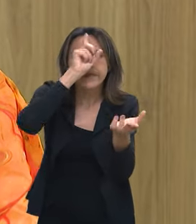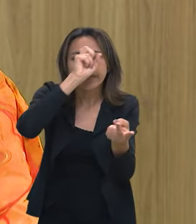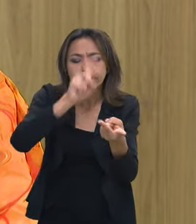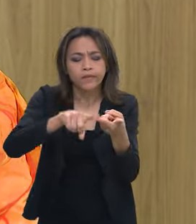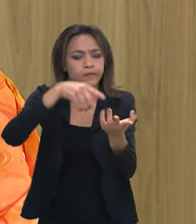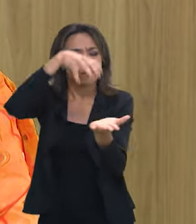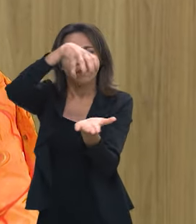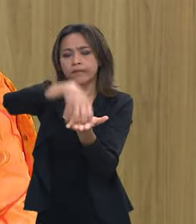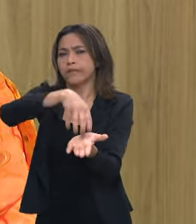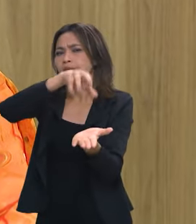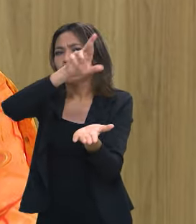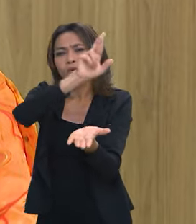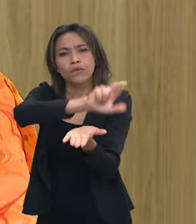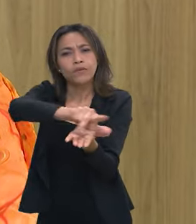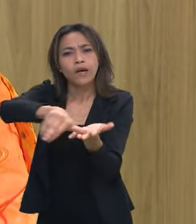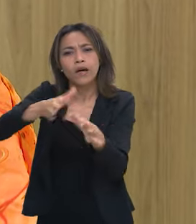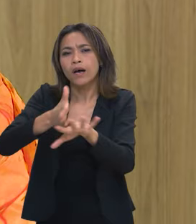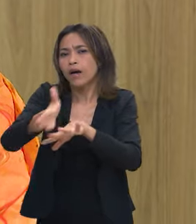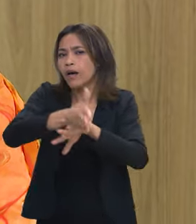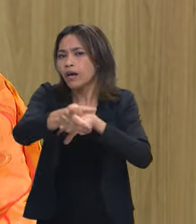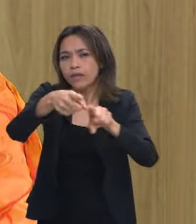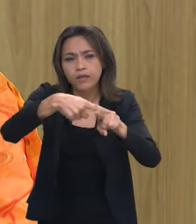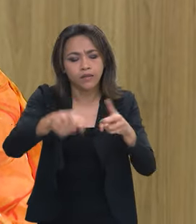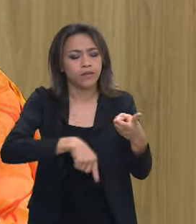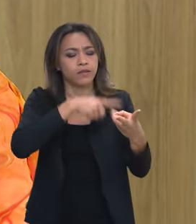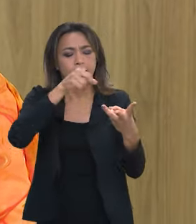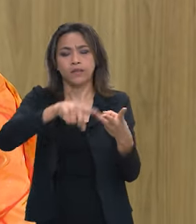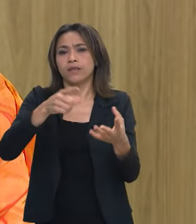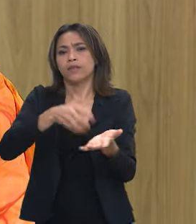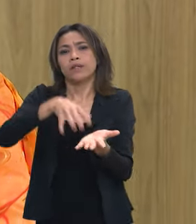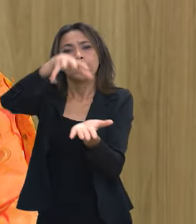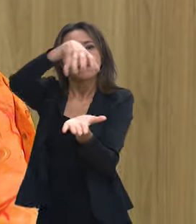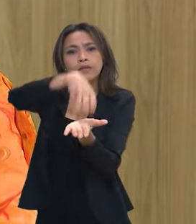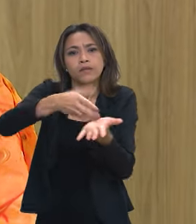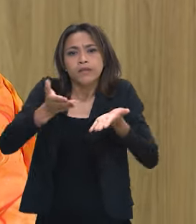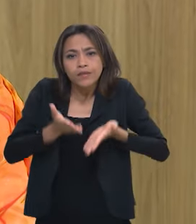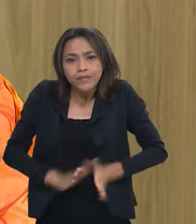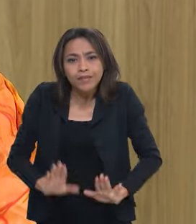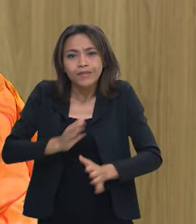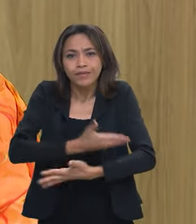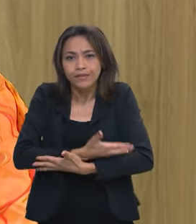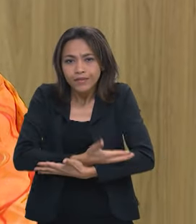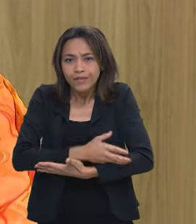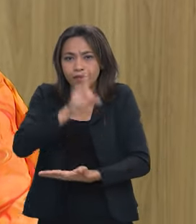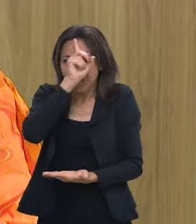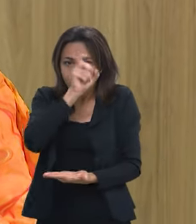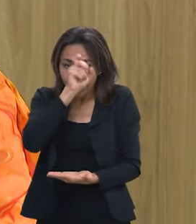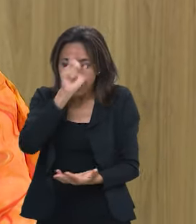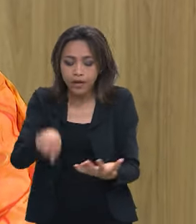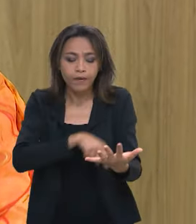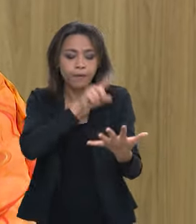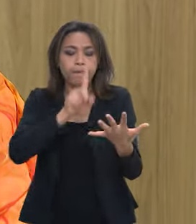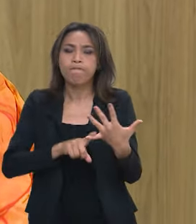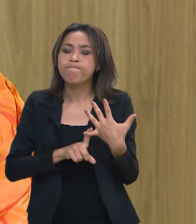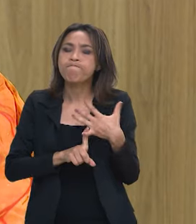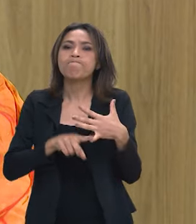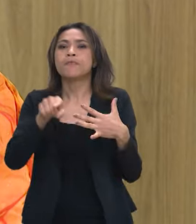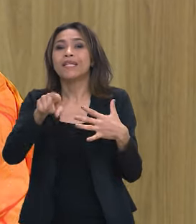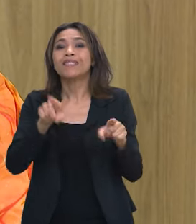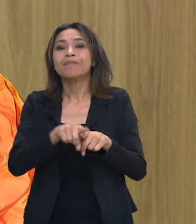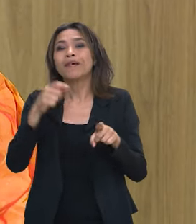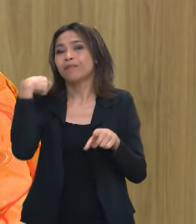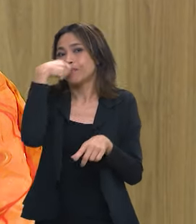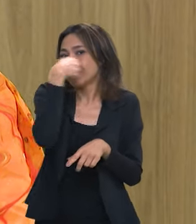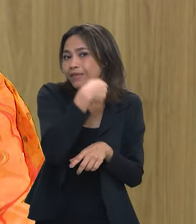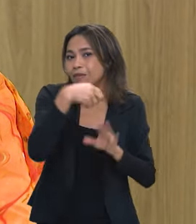policlínicas que eu já destaquei maternidade centros de parto unidades para o